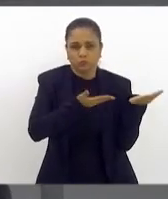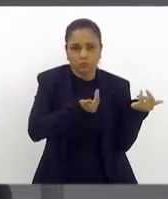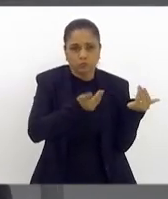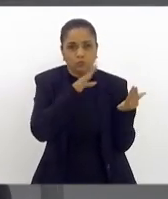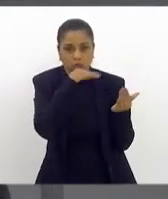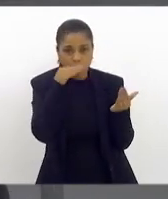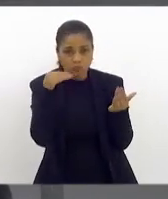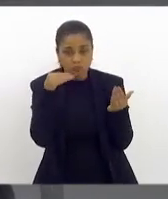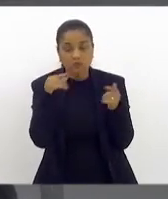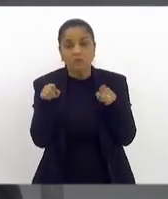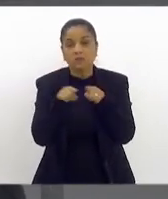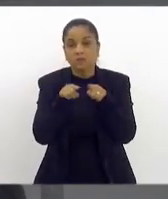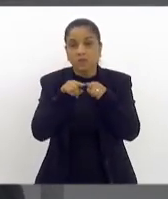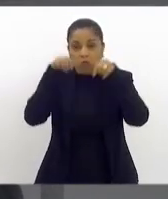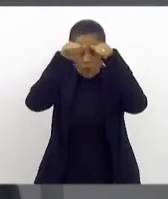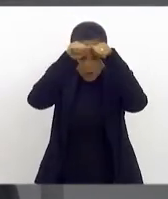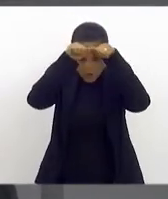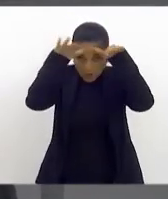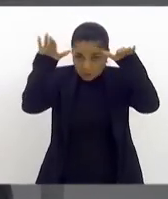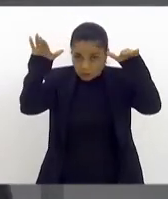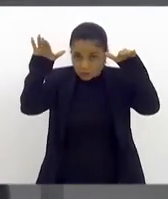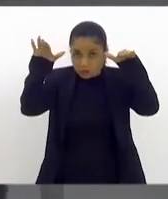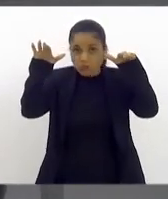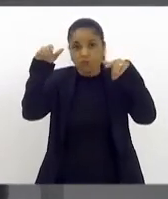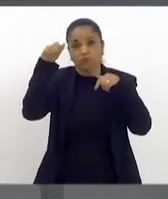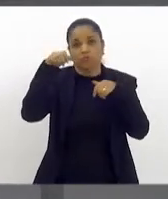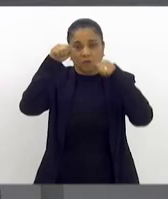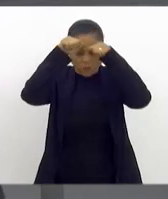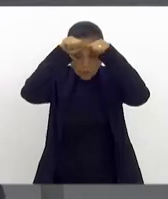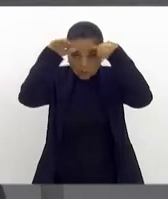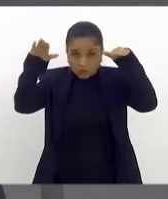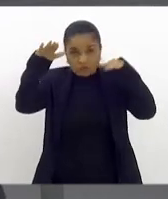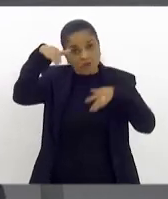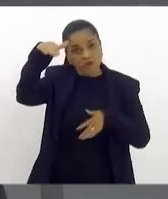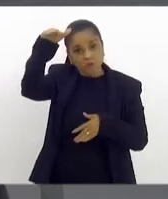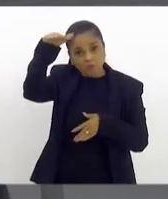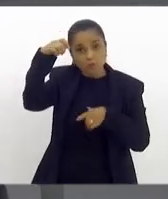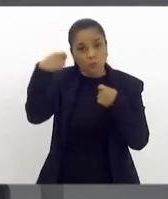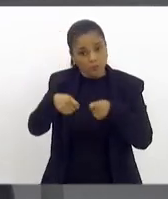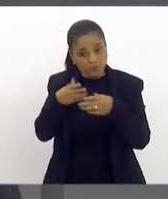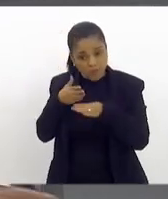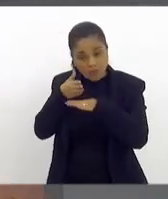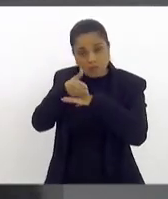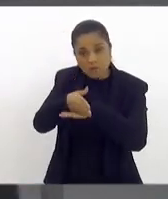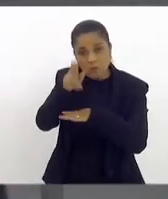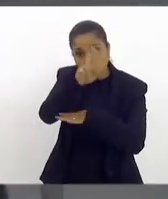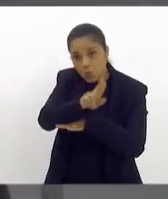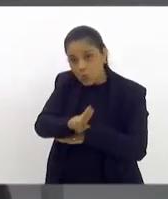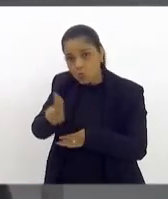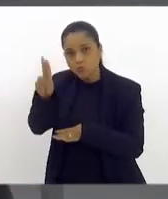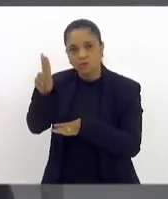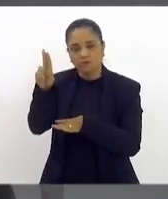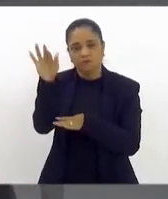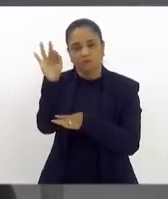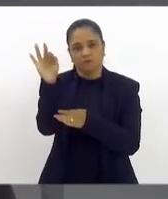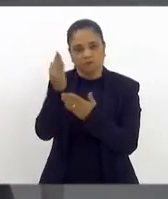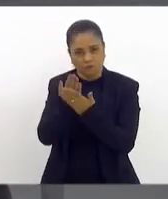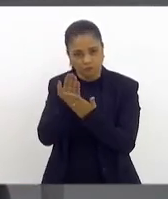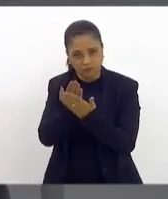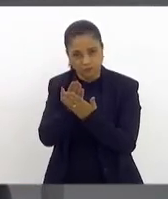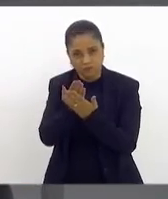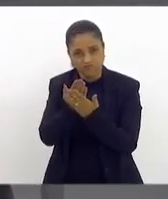suporte para os autistas adultos que estão indo para as universidades e não têm um apoio dentro da universidade.